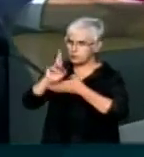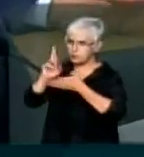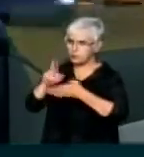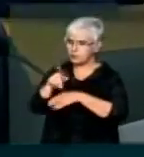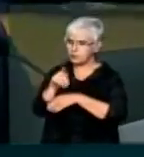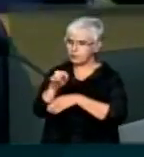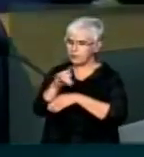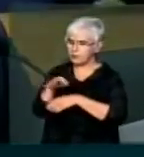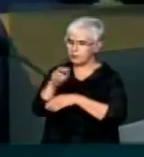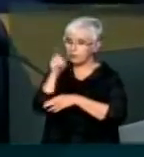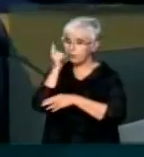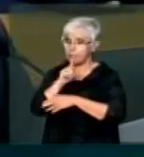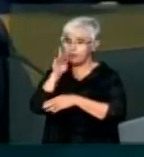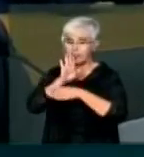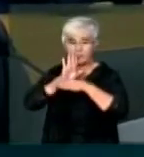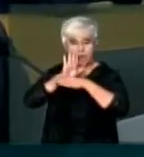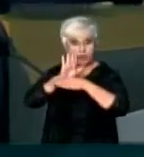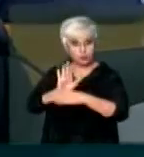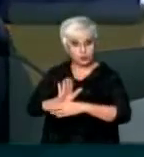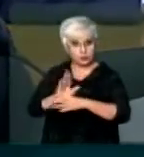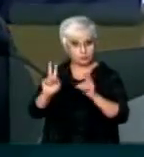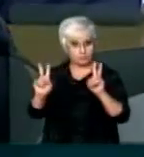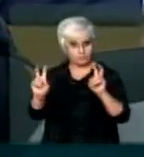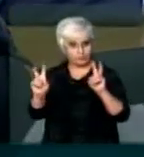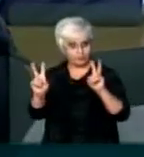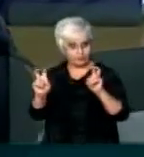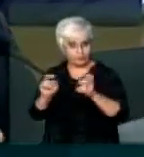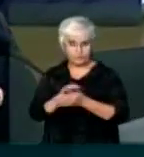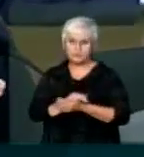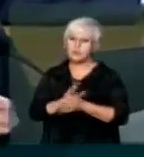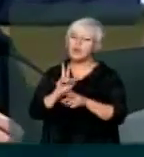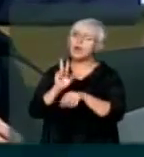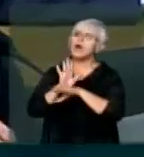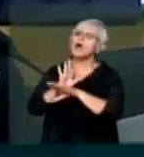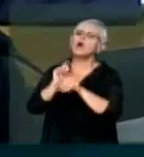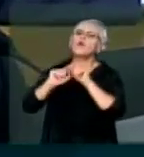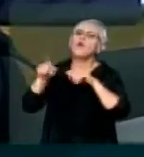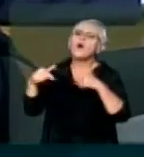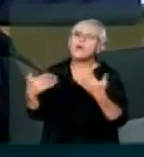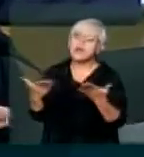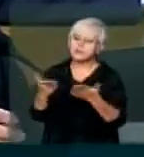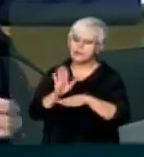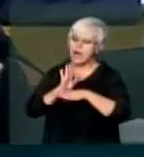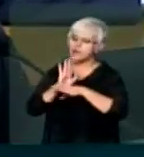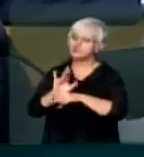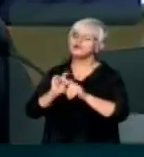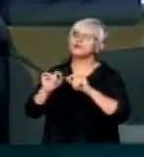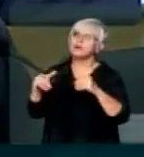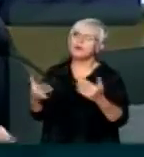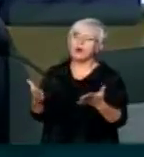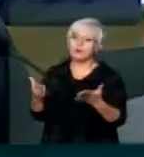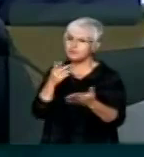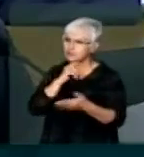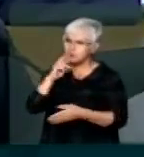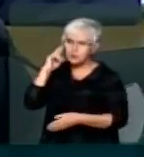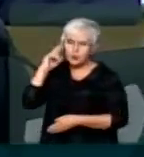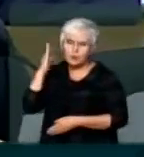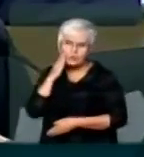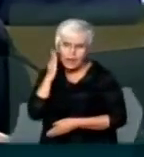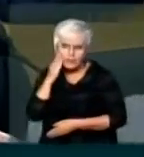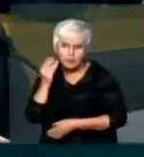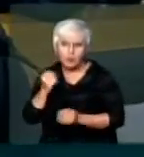obter ajuda. Ajuda, entre aspas. Que ajuda era essa? Existia... O senhor sabe me dizer, não?